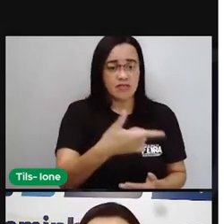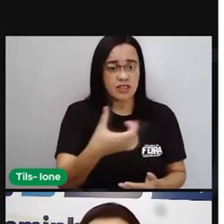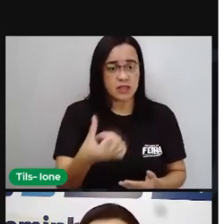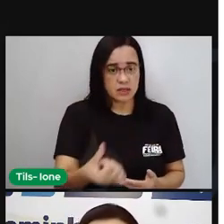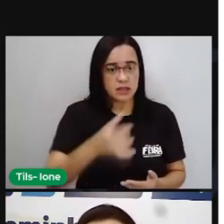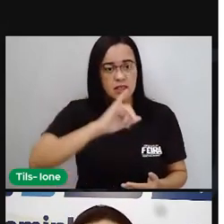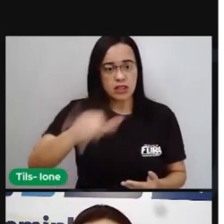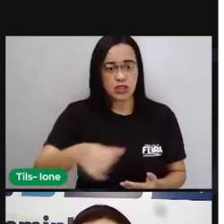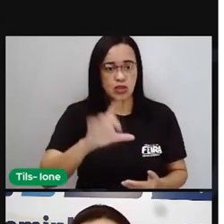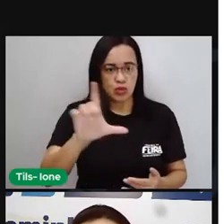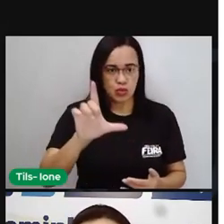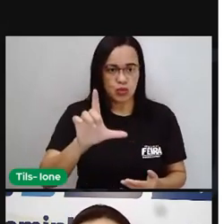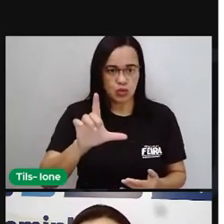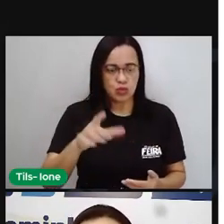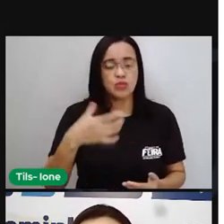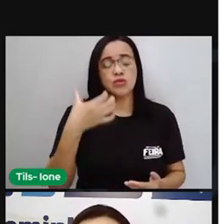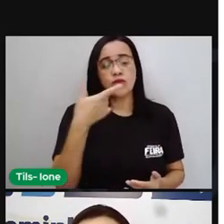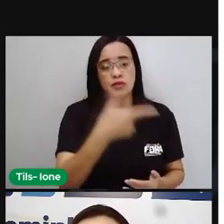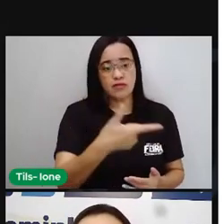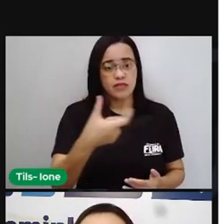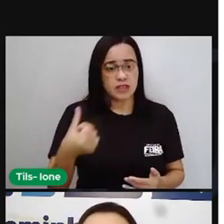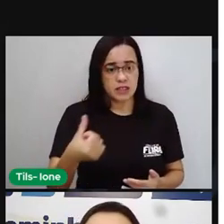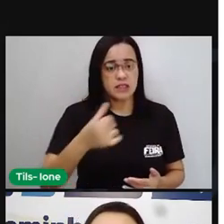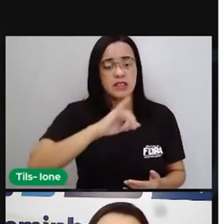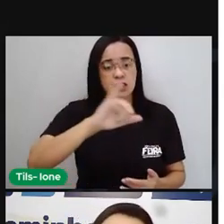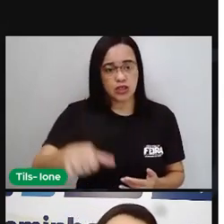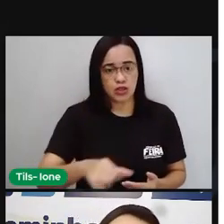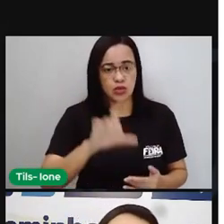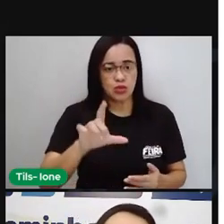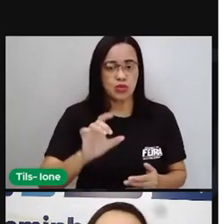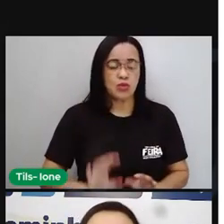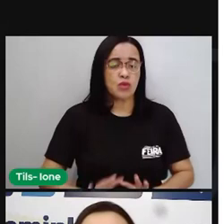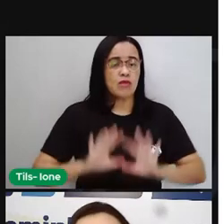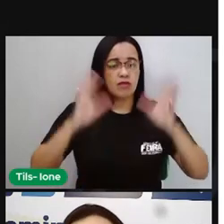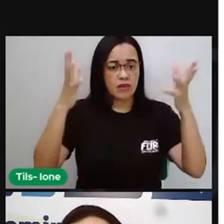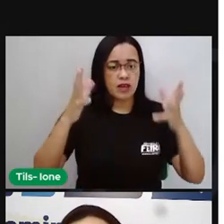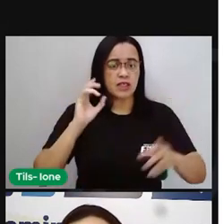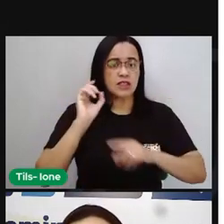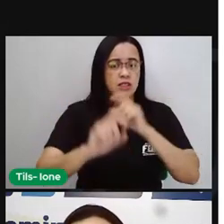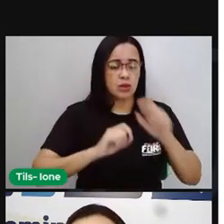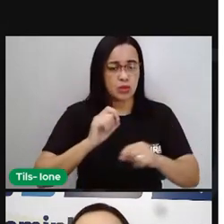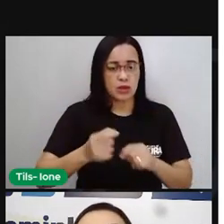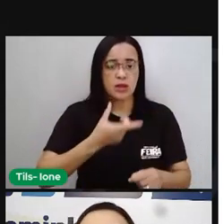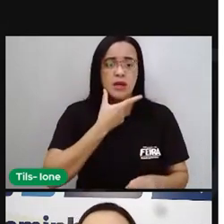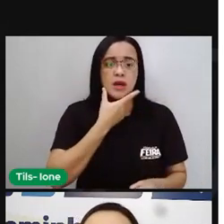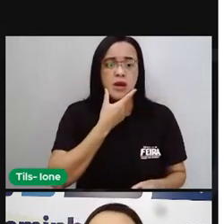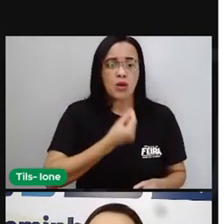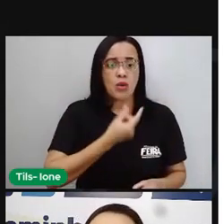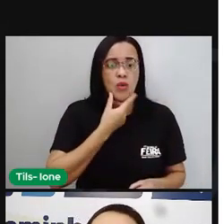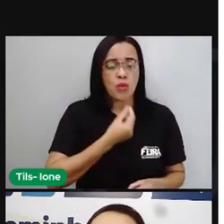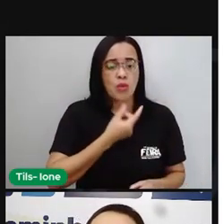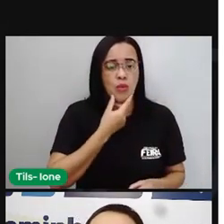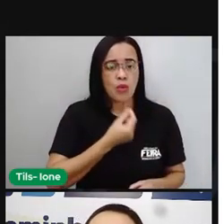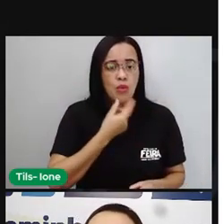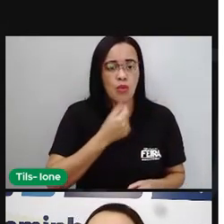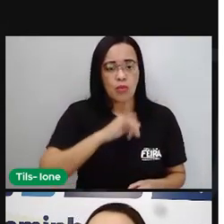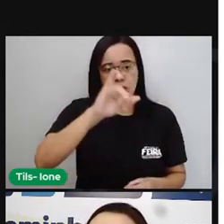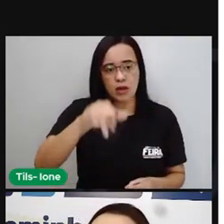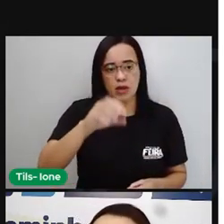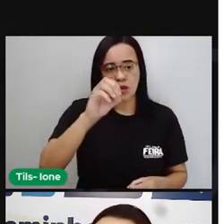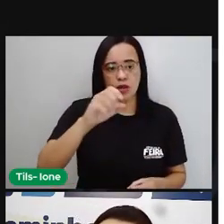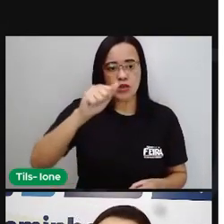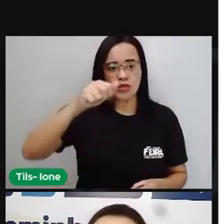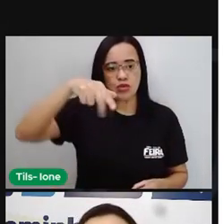definida essa data de 26 de julho, pra homenagear a Santa Ana e a São Joaquim, foi decidido também que